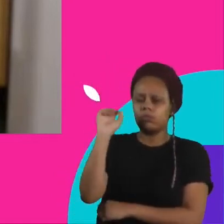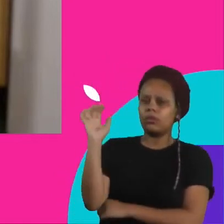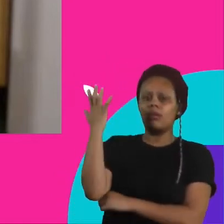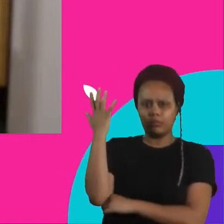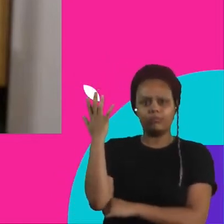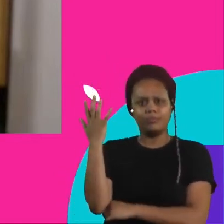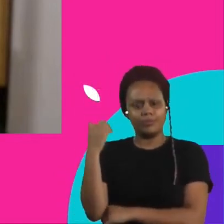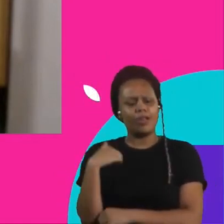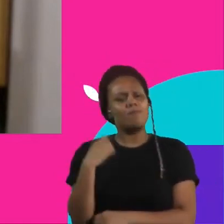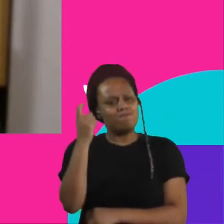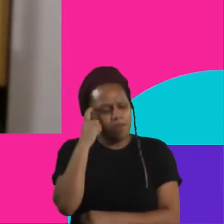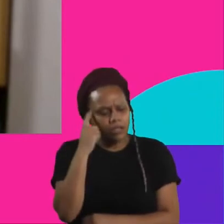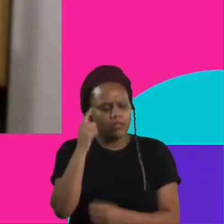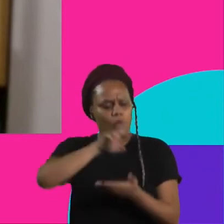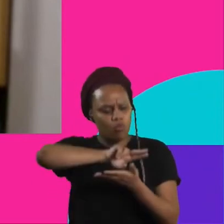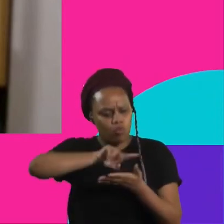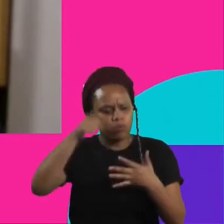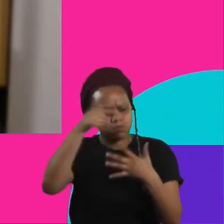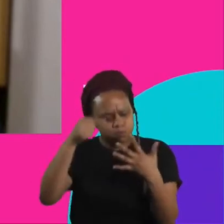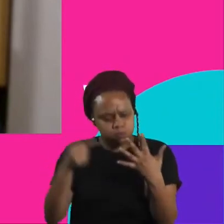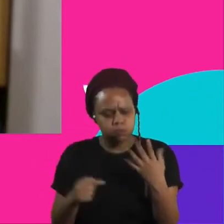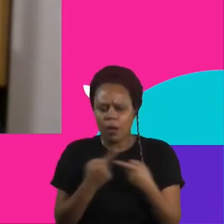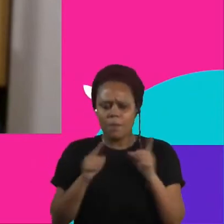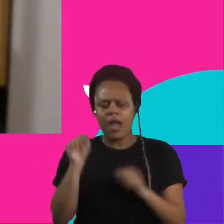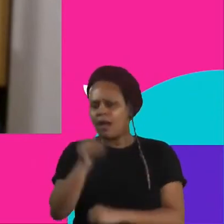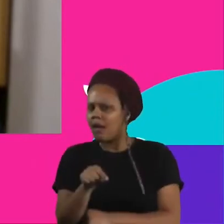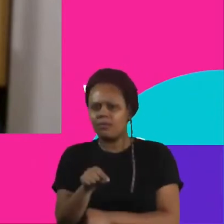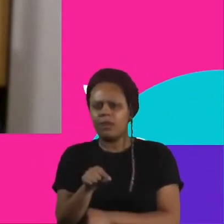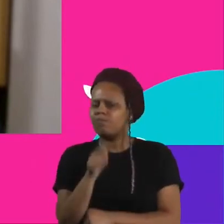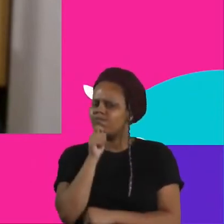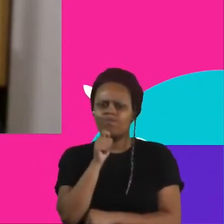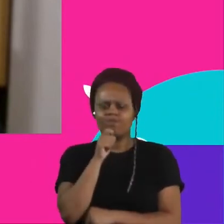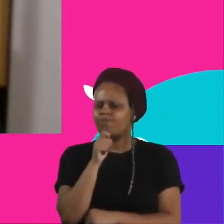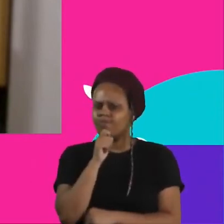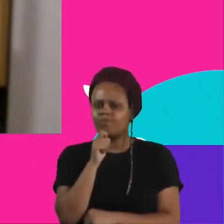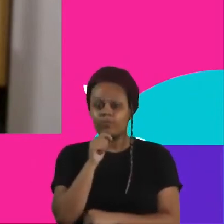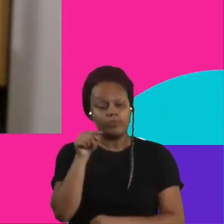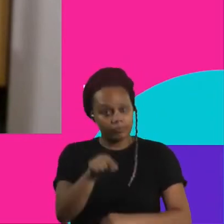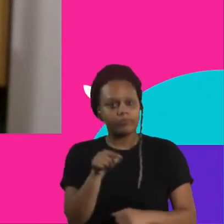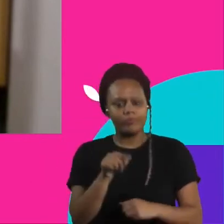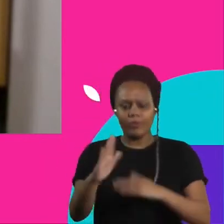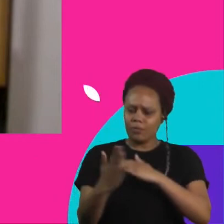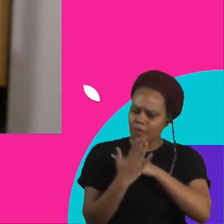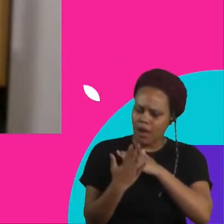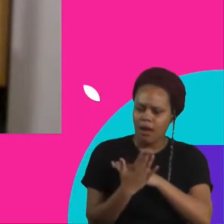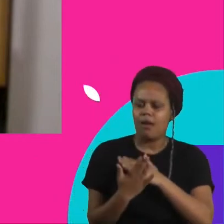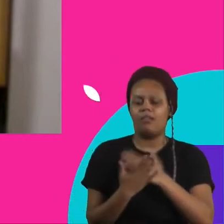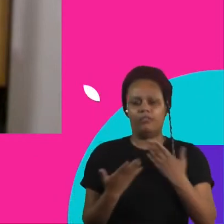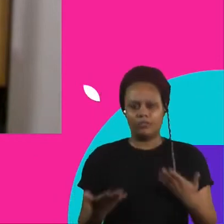coisas, mas eu não conhecia essa solução, né? Ou isso vai me ajudar, isso eu posso